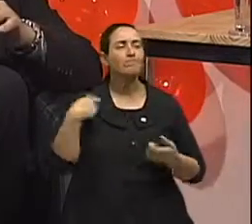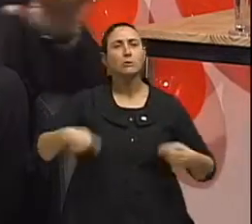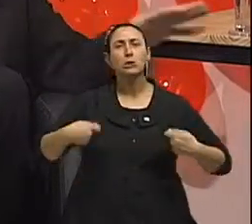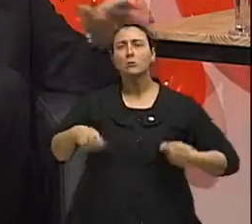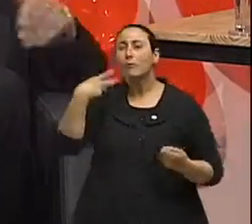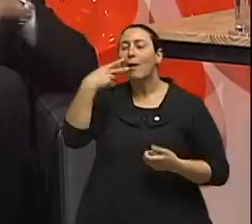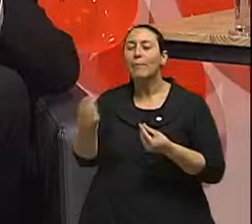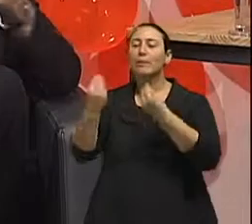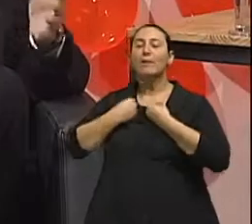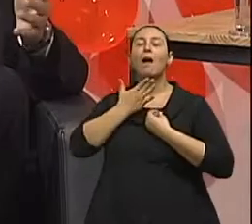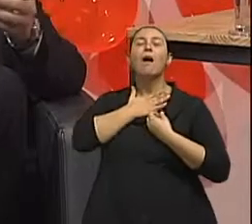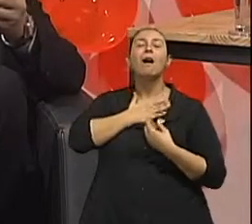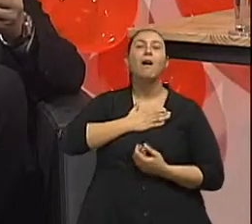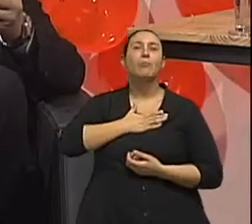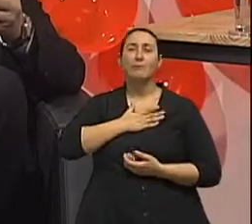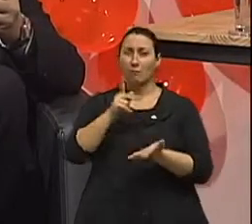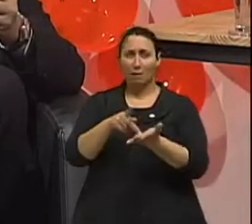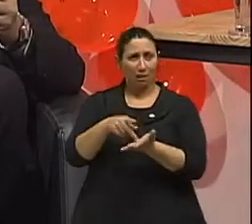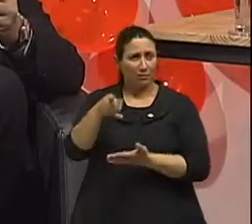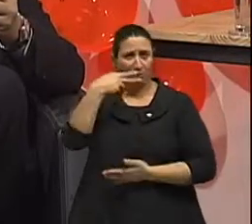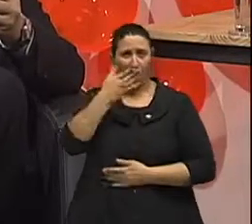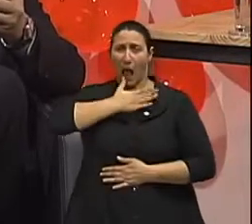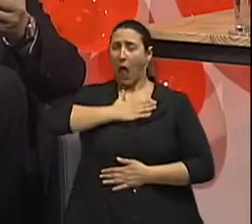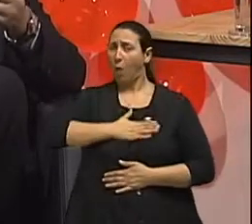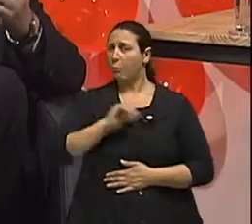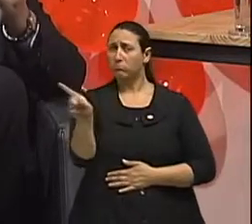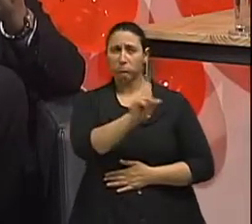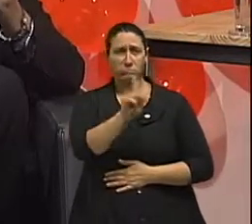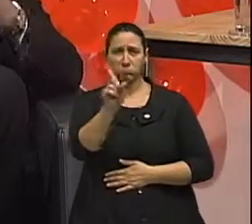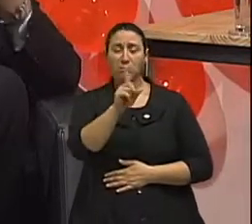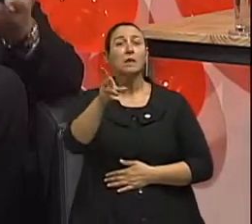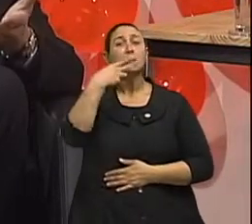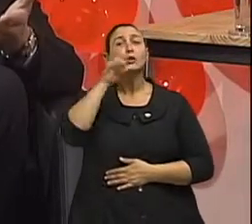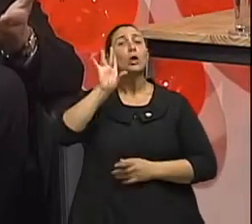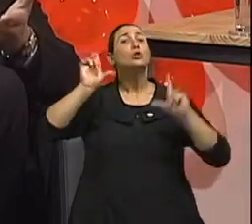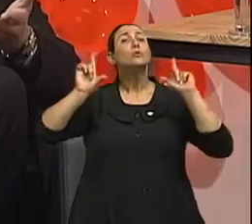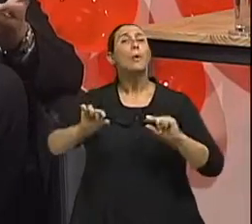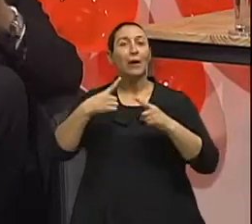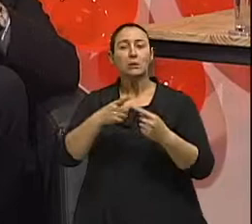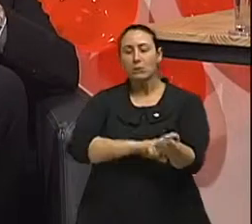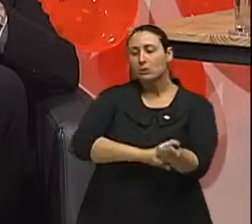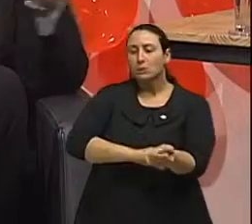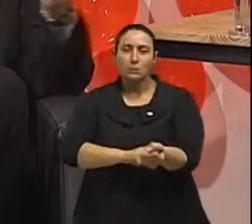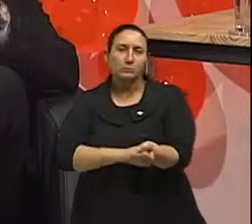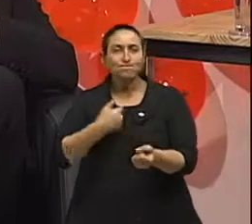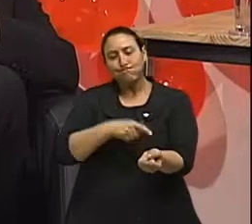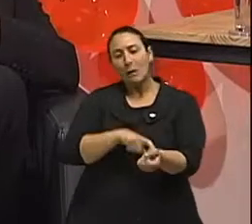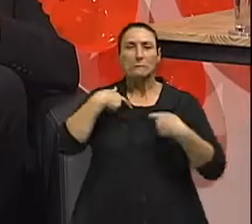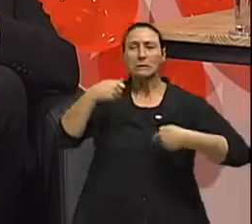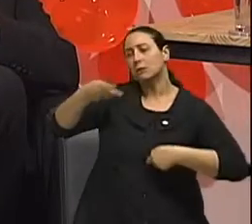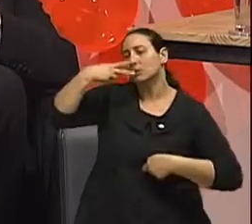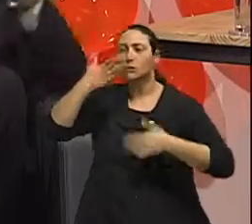acalma. Na verdade, o fumar não acalma. O fumar simplesmente diminui a abstinência do cigarro. Portanto, sim, a